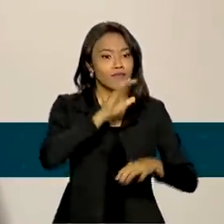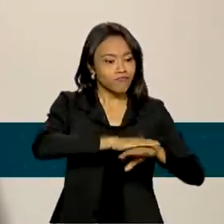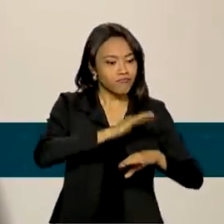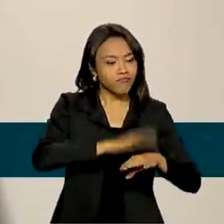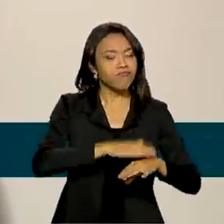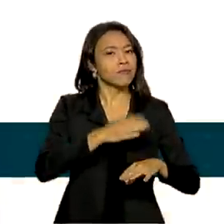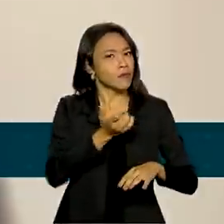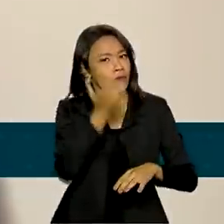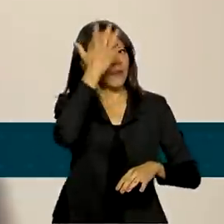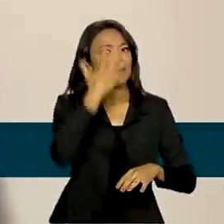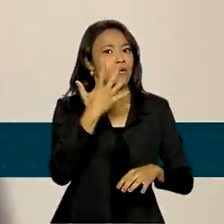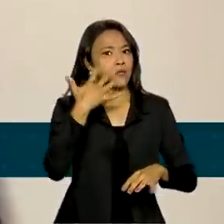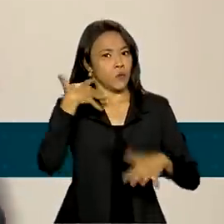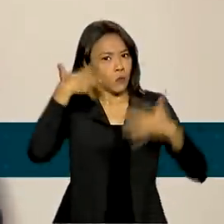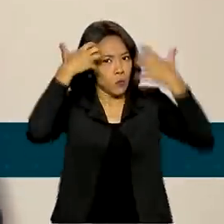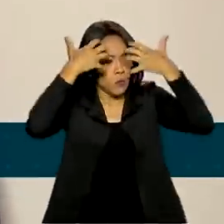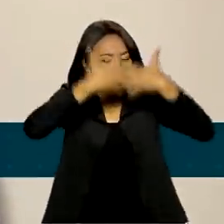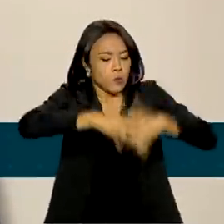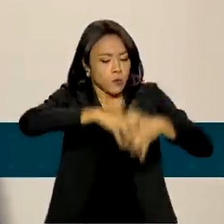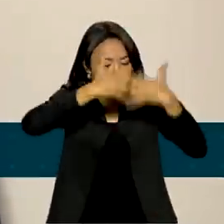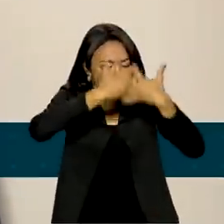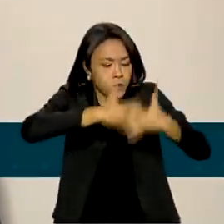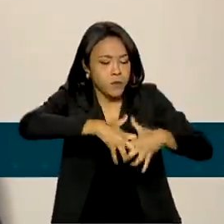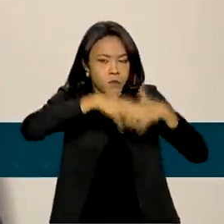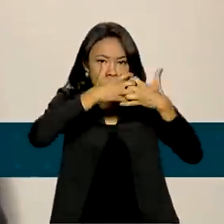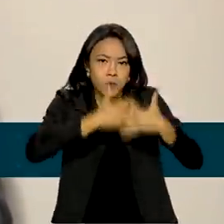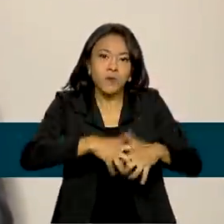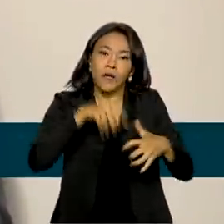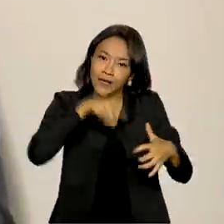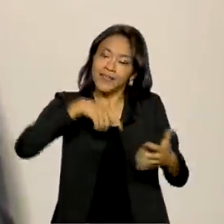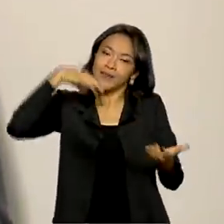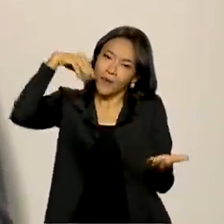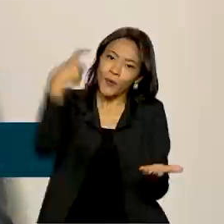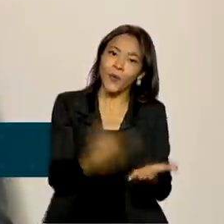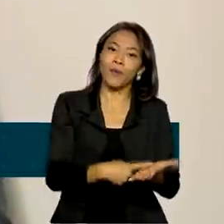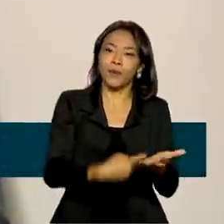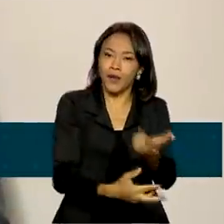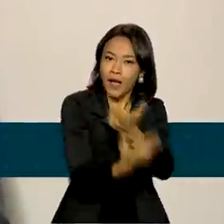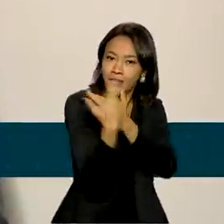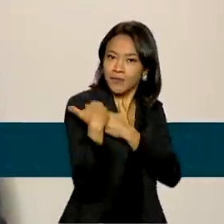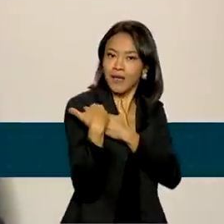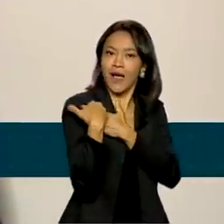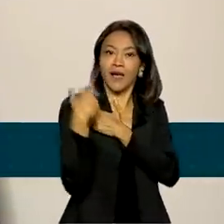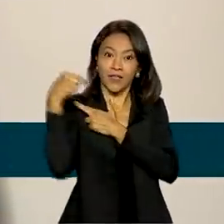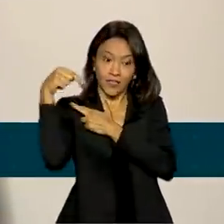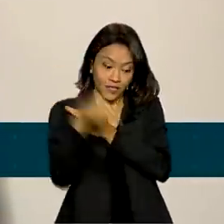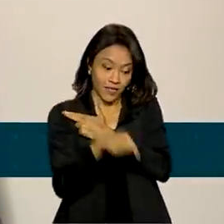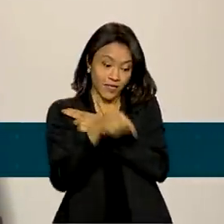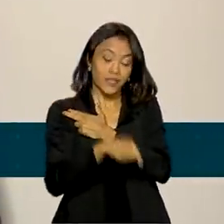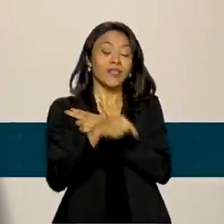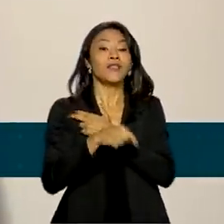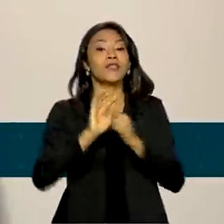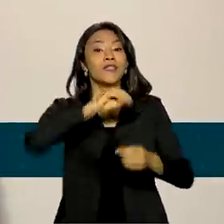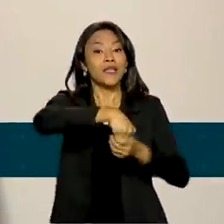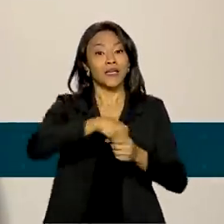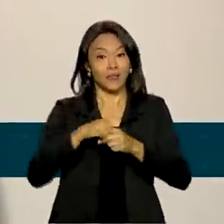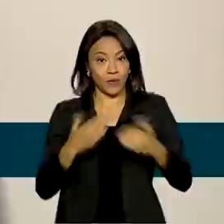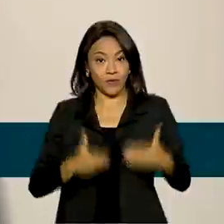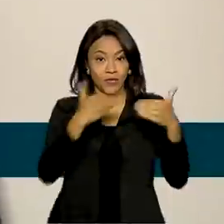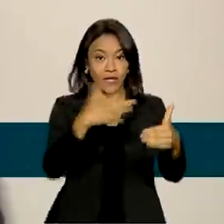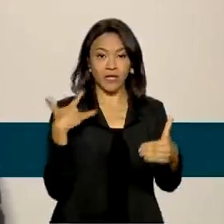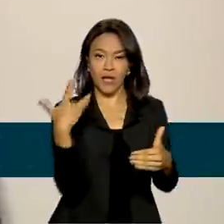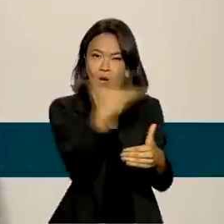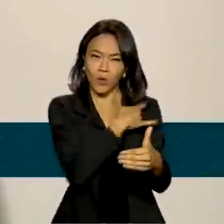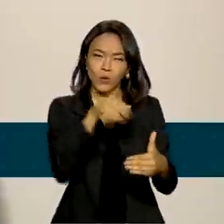complexidade. Representa o cumprimento do nosso papel como laboratório oficial do Ministério da Saúde, incorporando